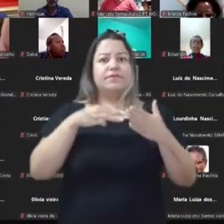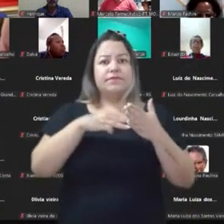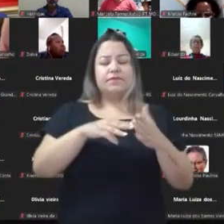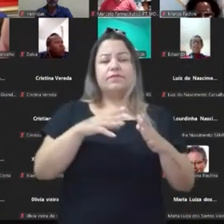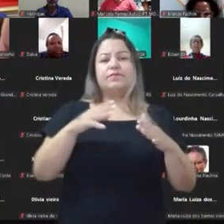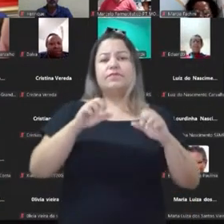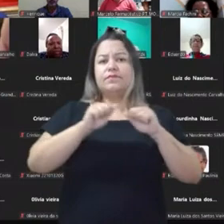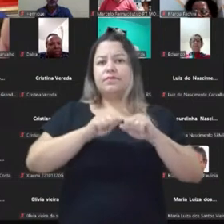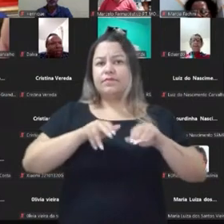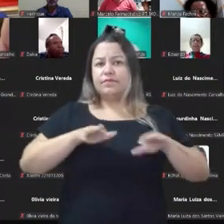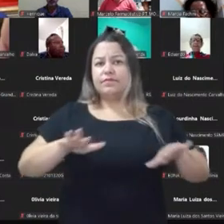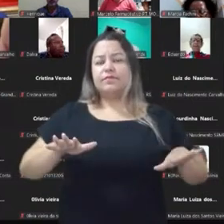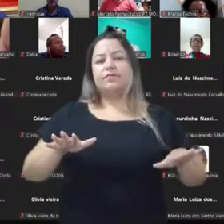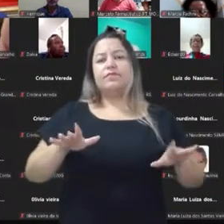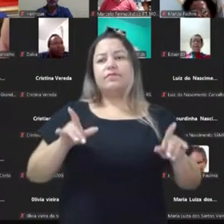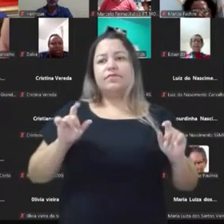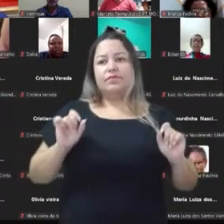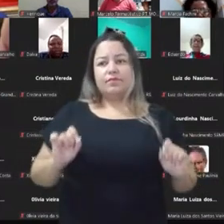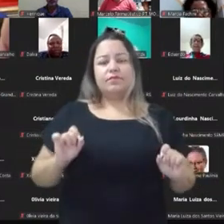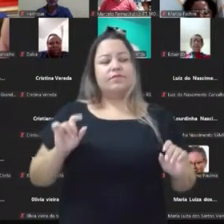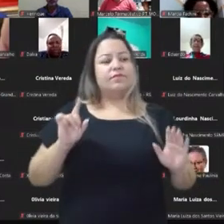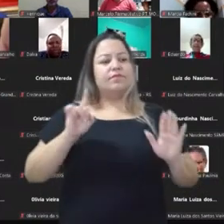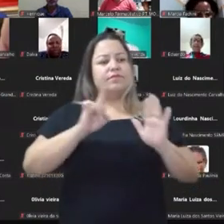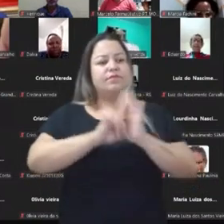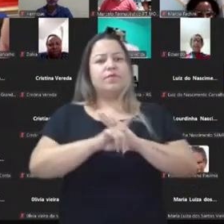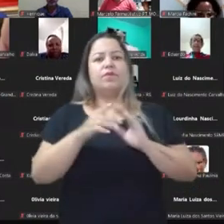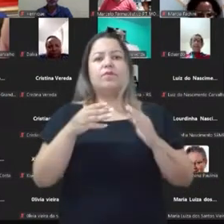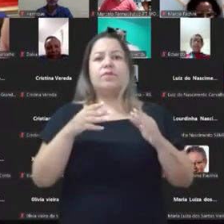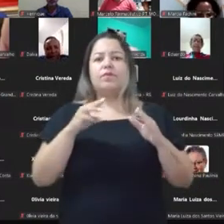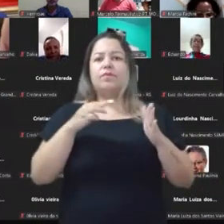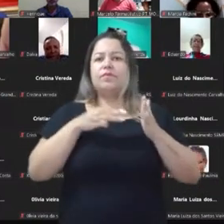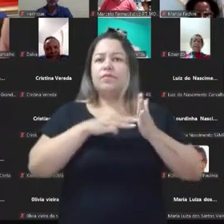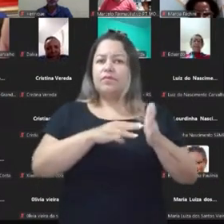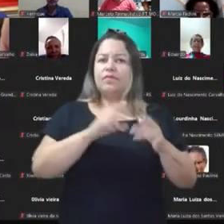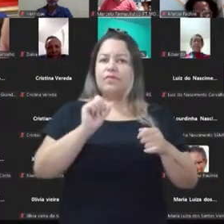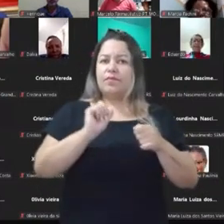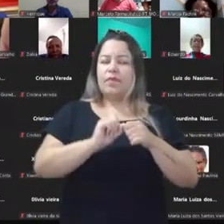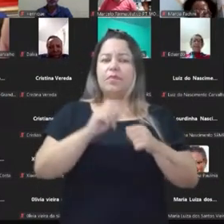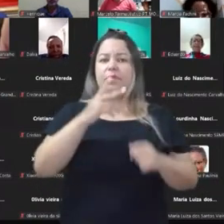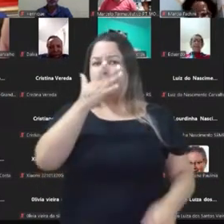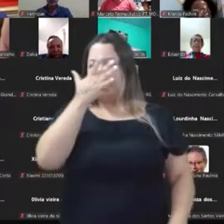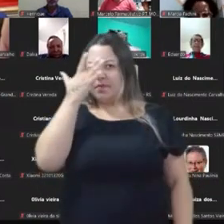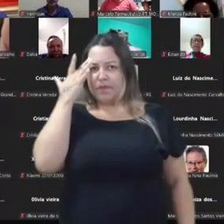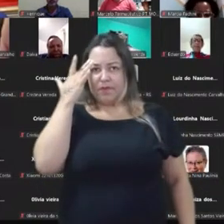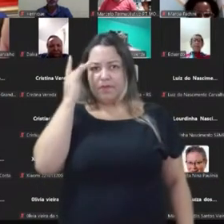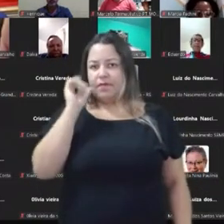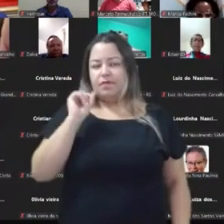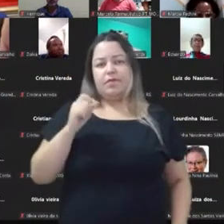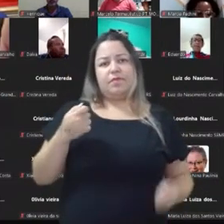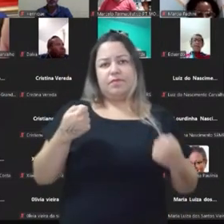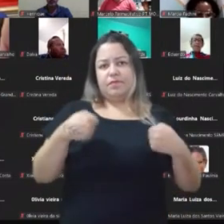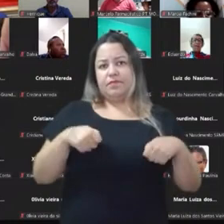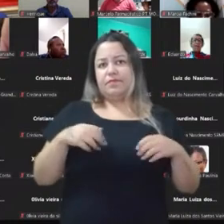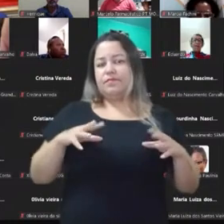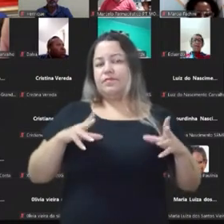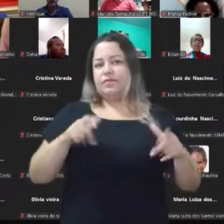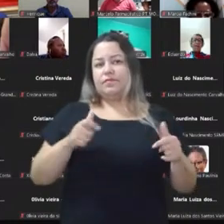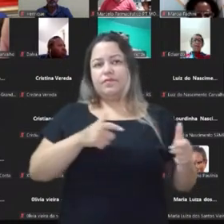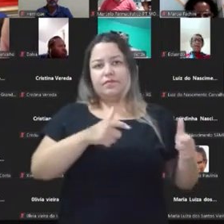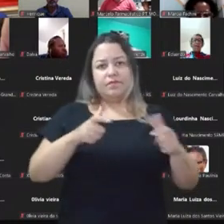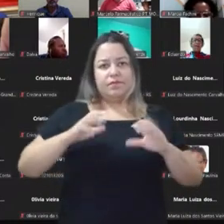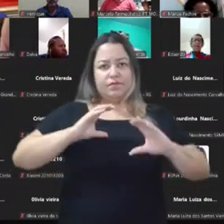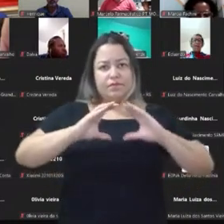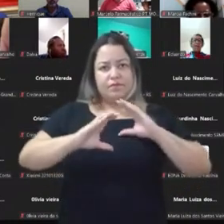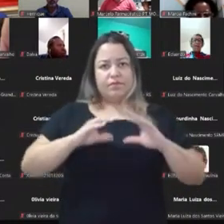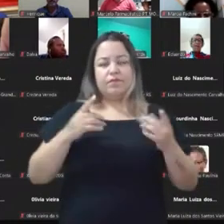disparando mensagem, você pensa bem qual é a mensagem que você está querendo fazer, para quem, não precisa estar em todas as redes, no caso da comunicação